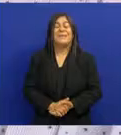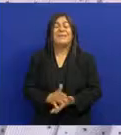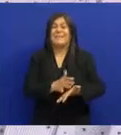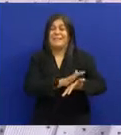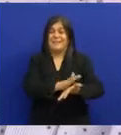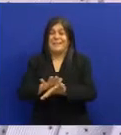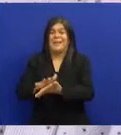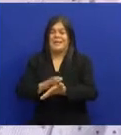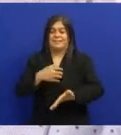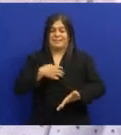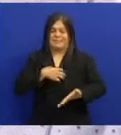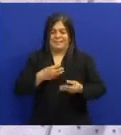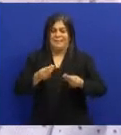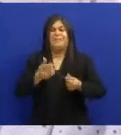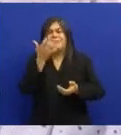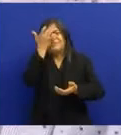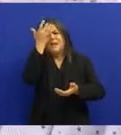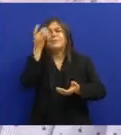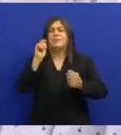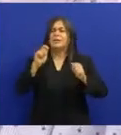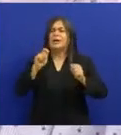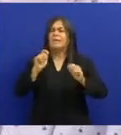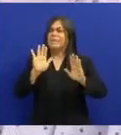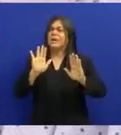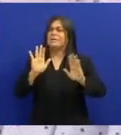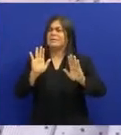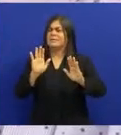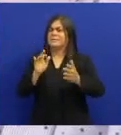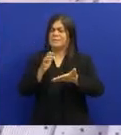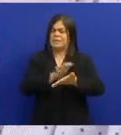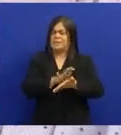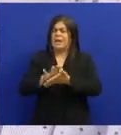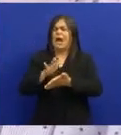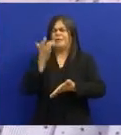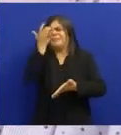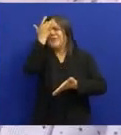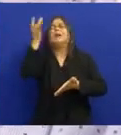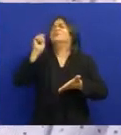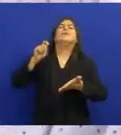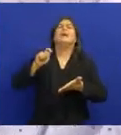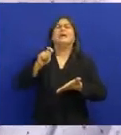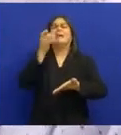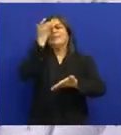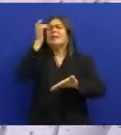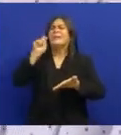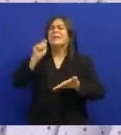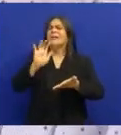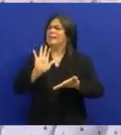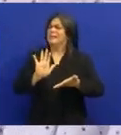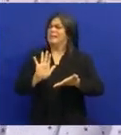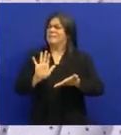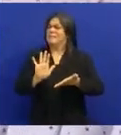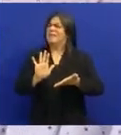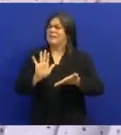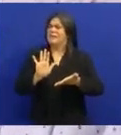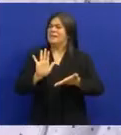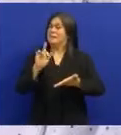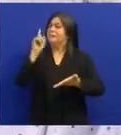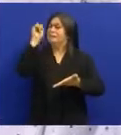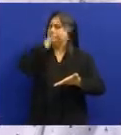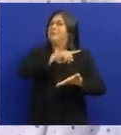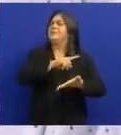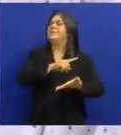Foi num pandeiro Que aparentemente É um instrumento fácil As pessoas Acham Não Tocar pandeiro É um